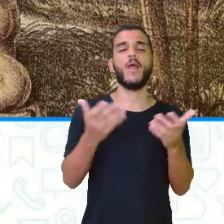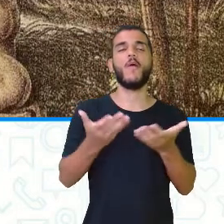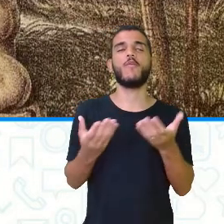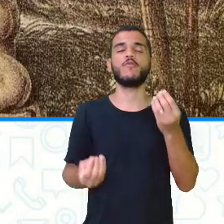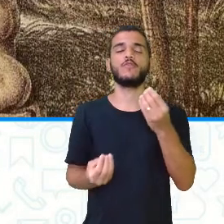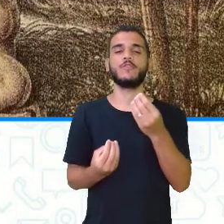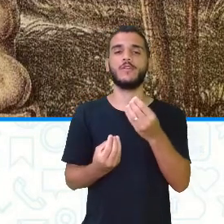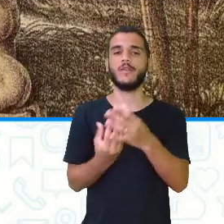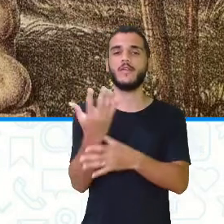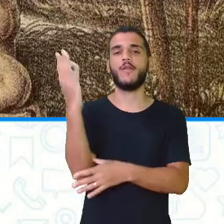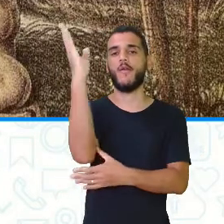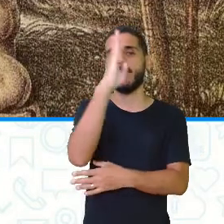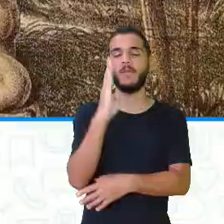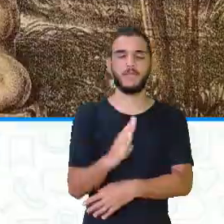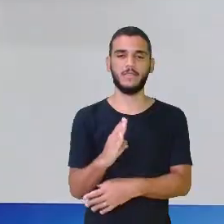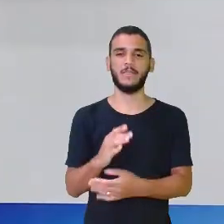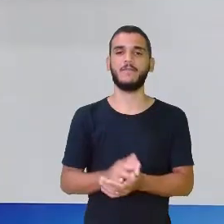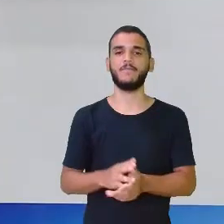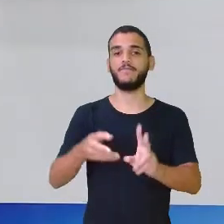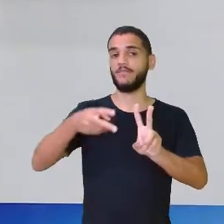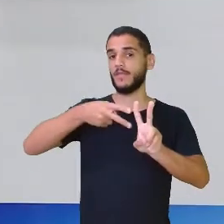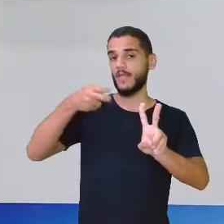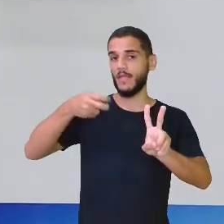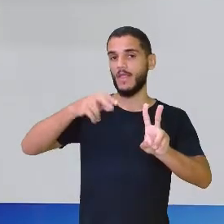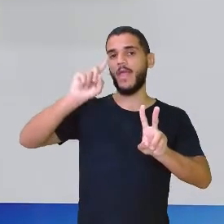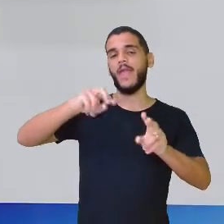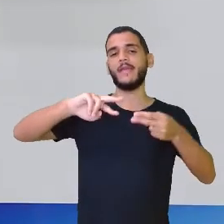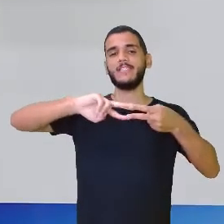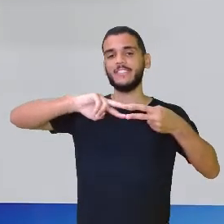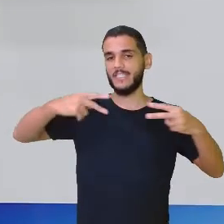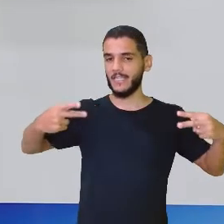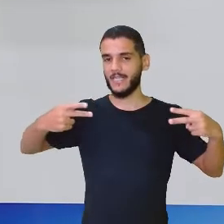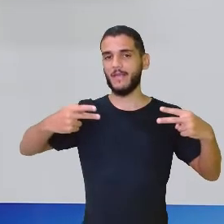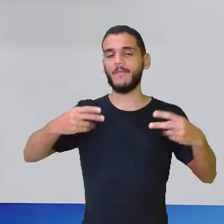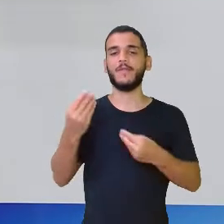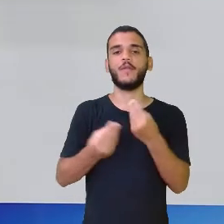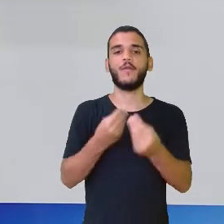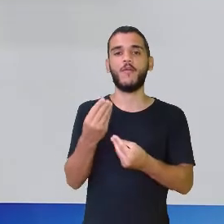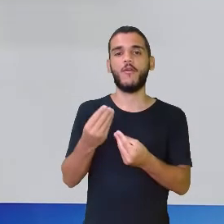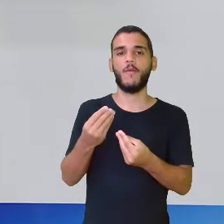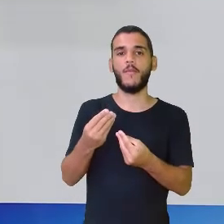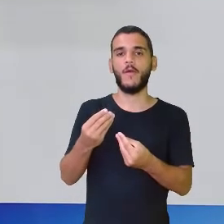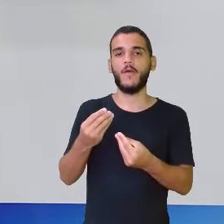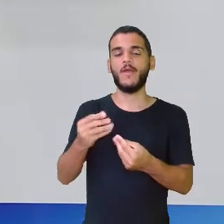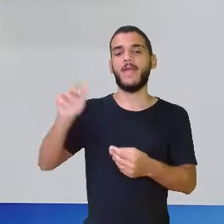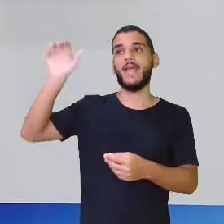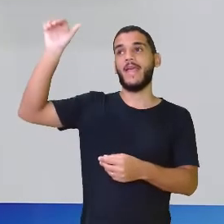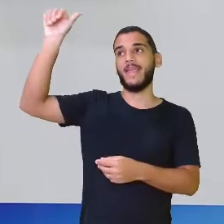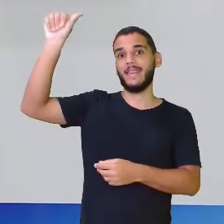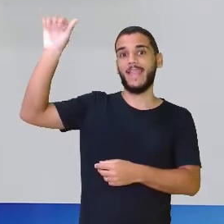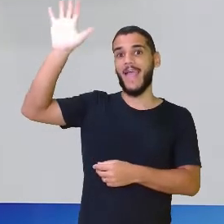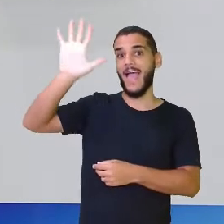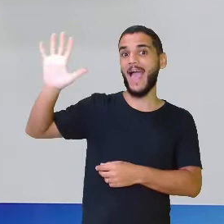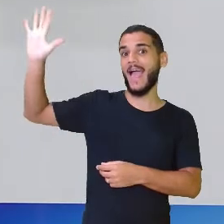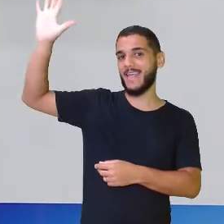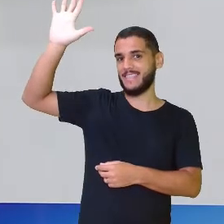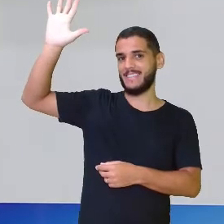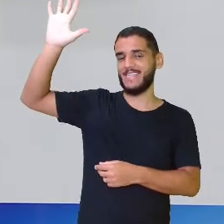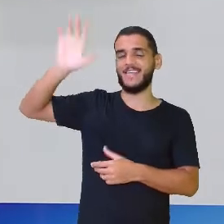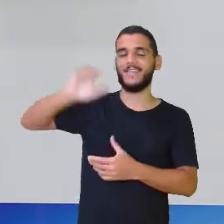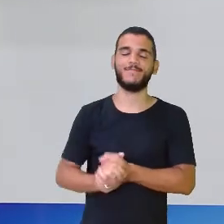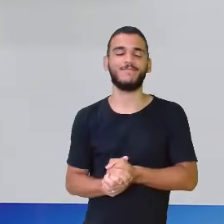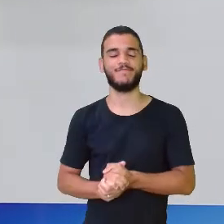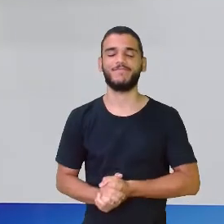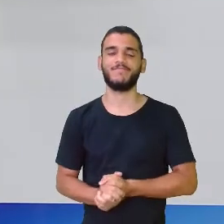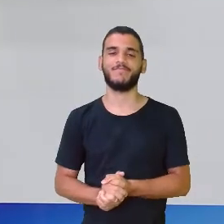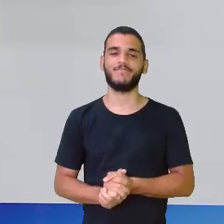indígenas são geneticamente de origem asiática. Ixi, professora Sinara, que coisa mais complicada. Essa ela está dizendo que o povo